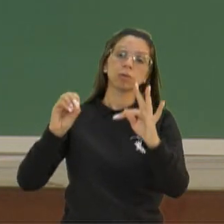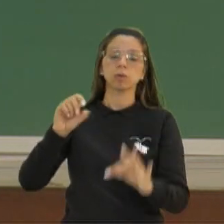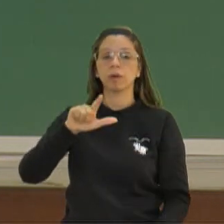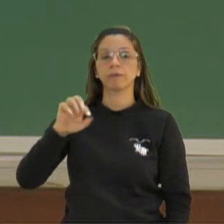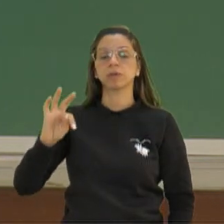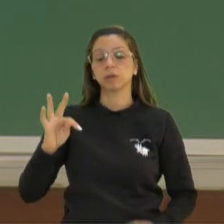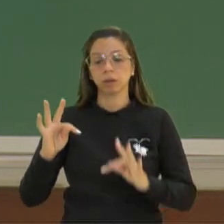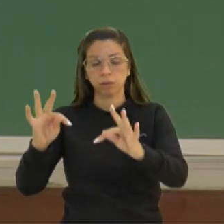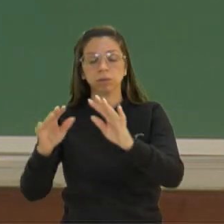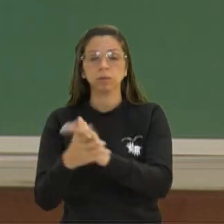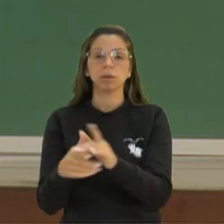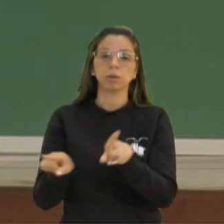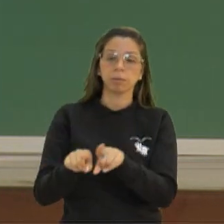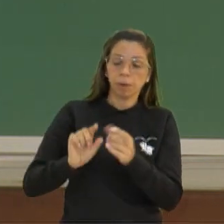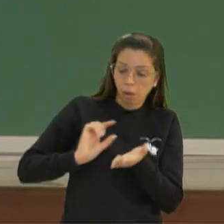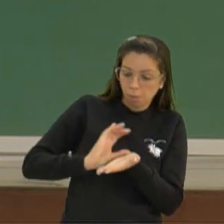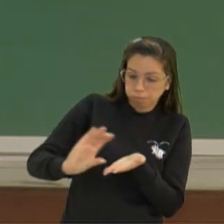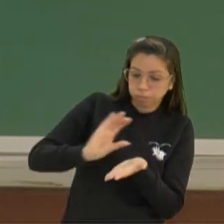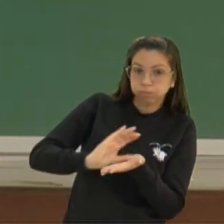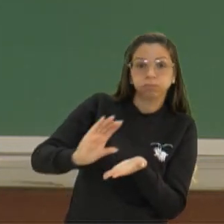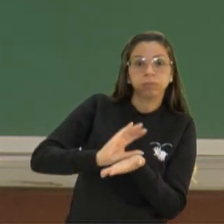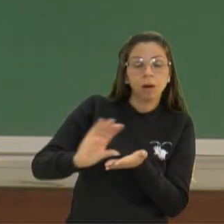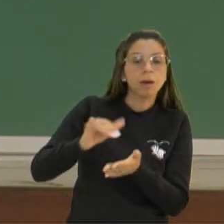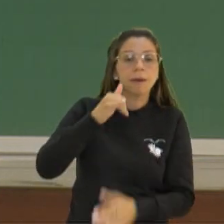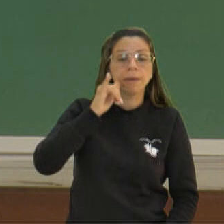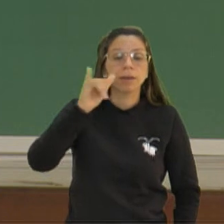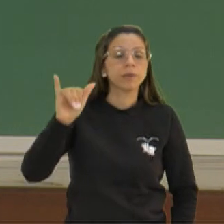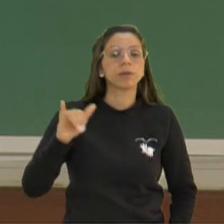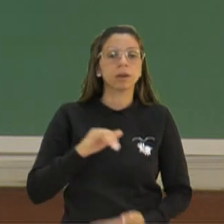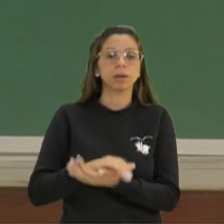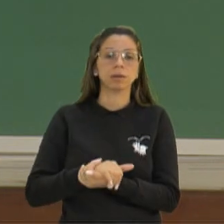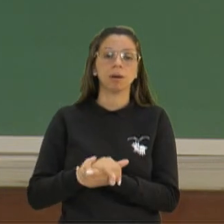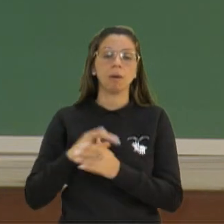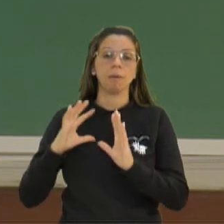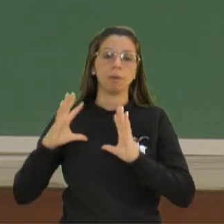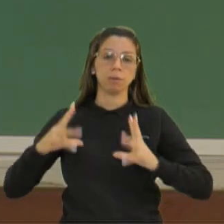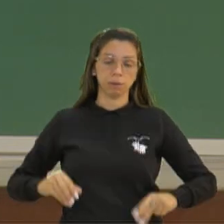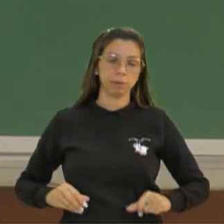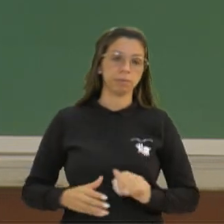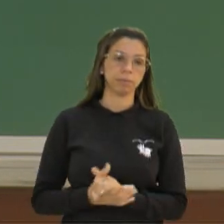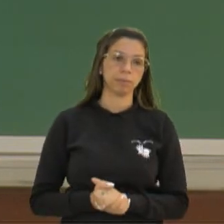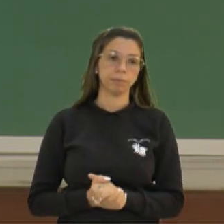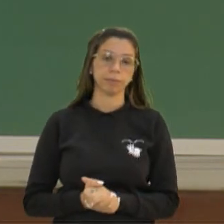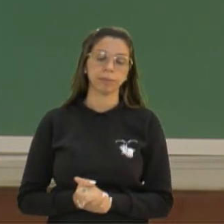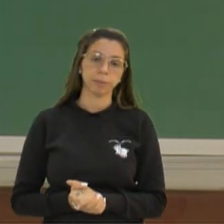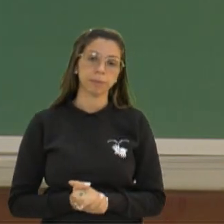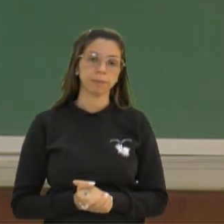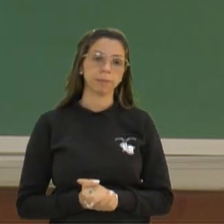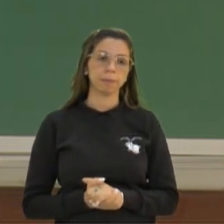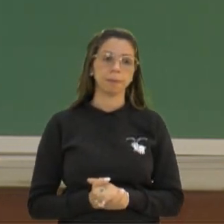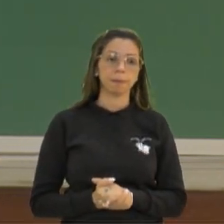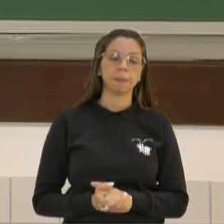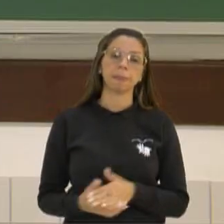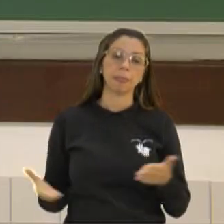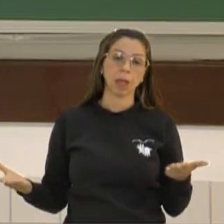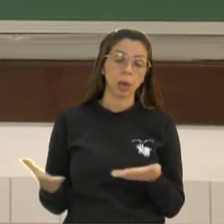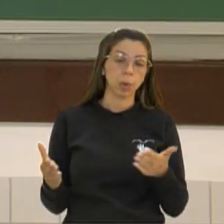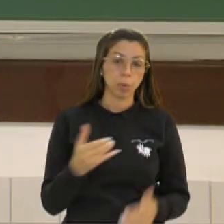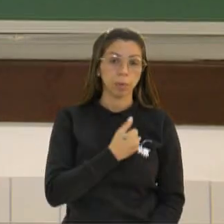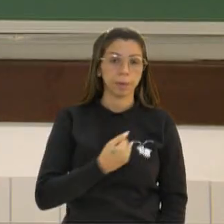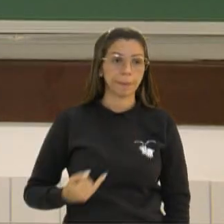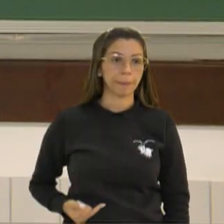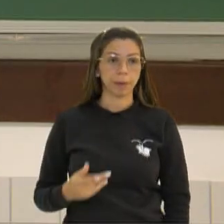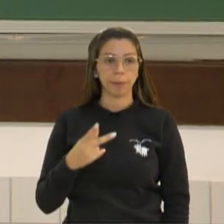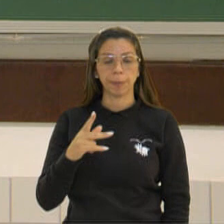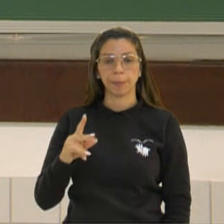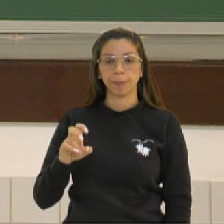tecnologia e investimentos nas energias limpas, sustentáveis. Finalmente, o Império Persa,